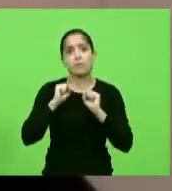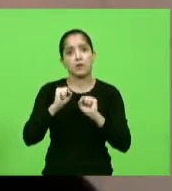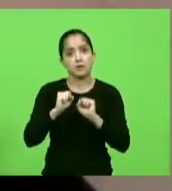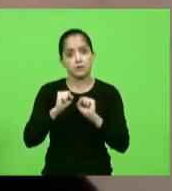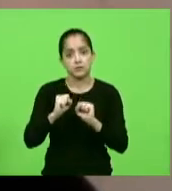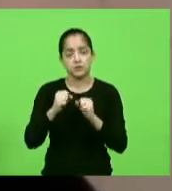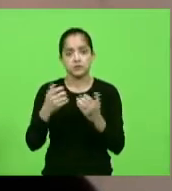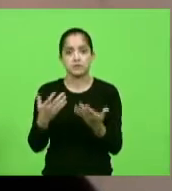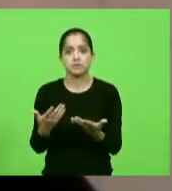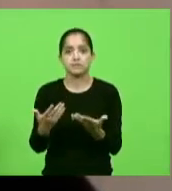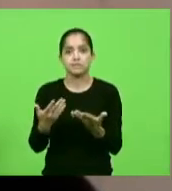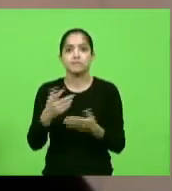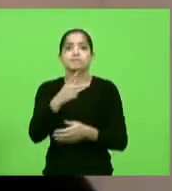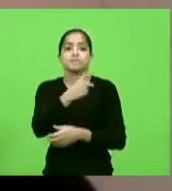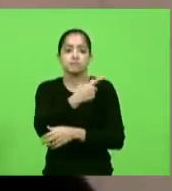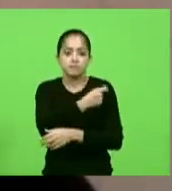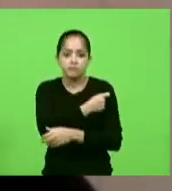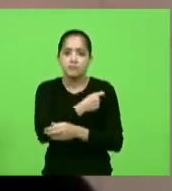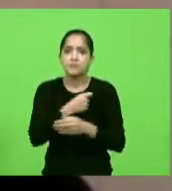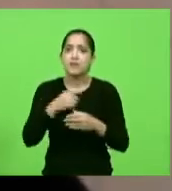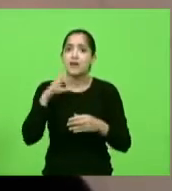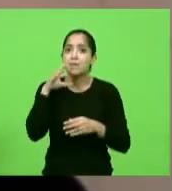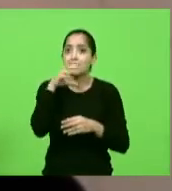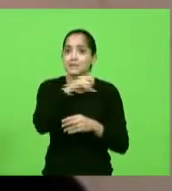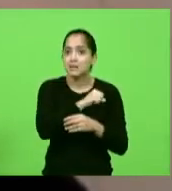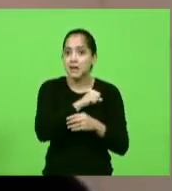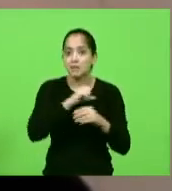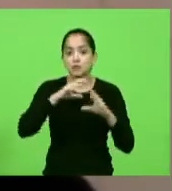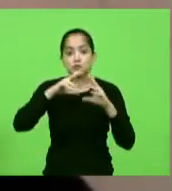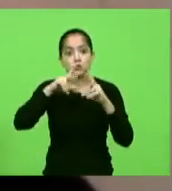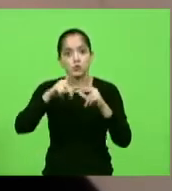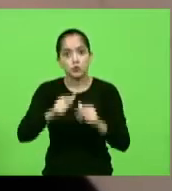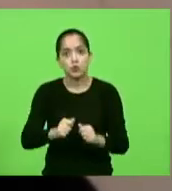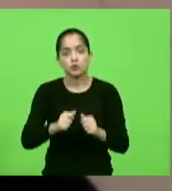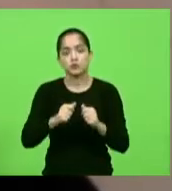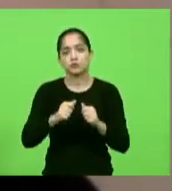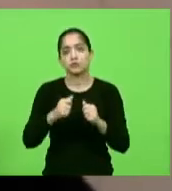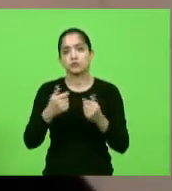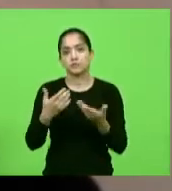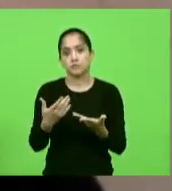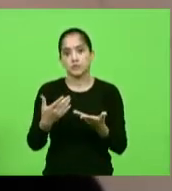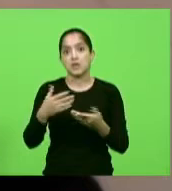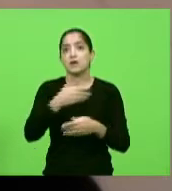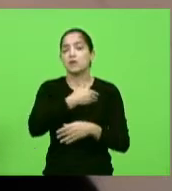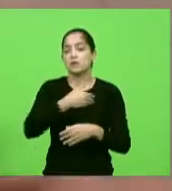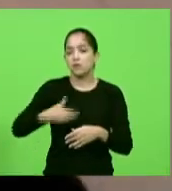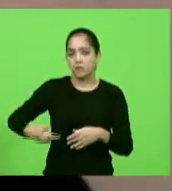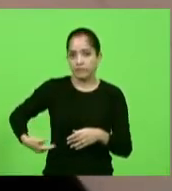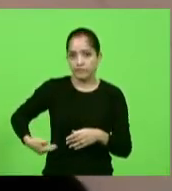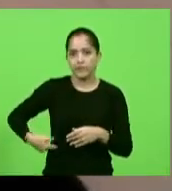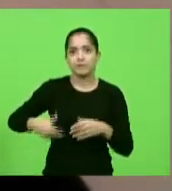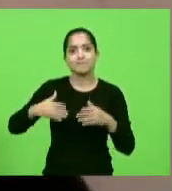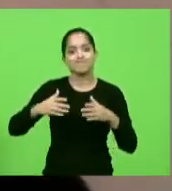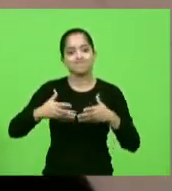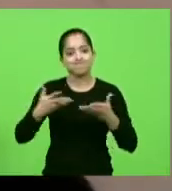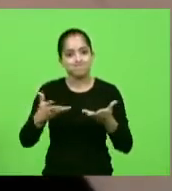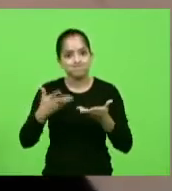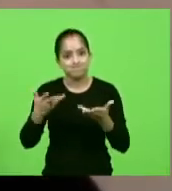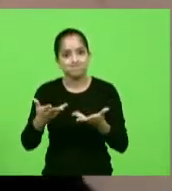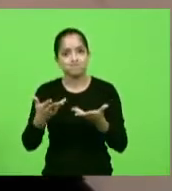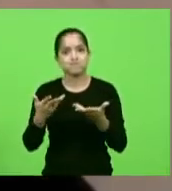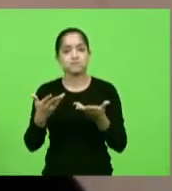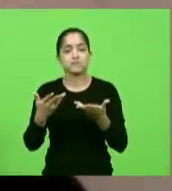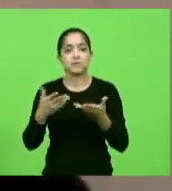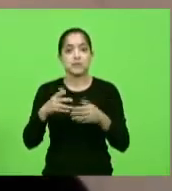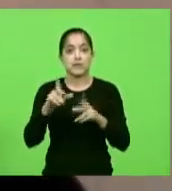fazer com que essa vacinação ande o mais rápido possível e o governo do Estado precisa ser mais propositivo